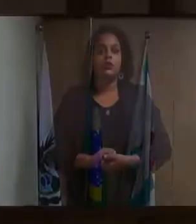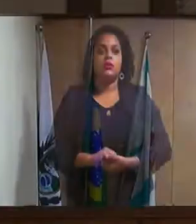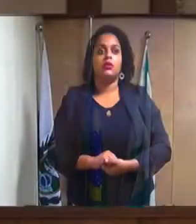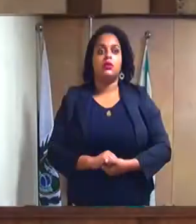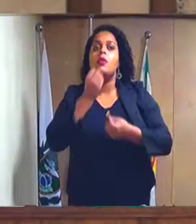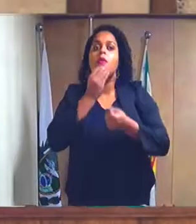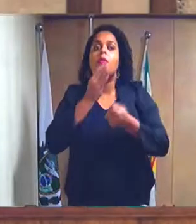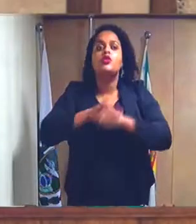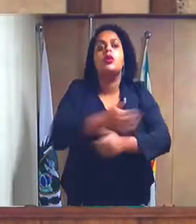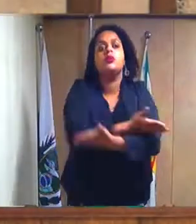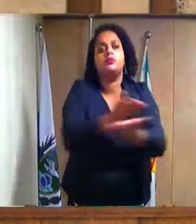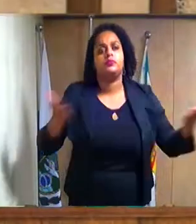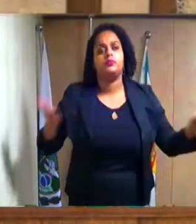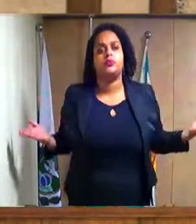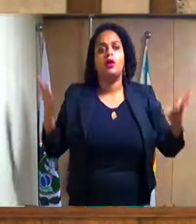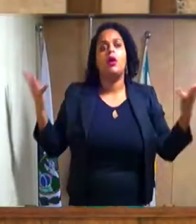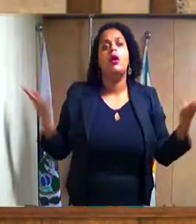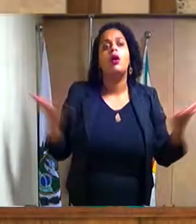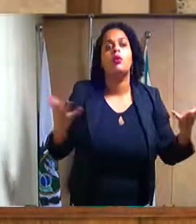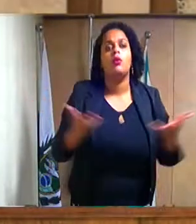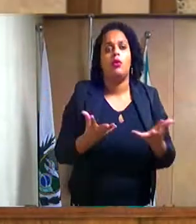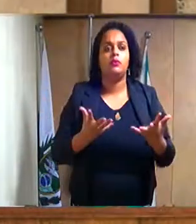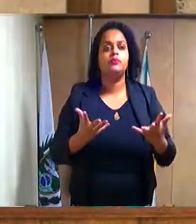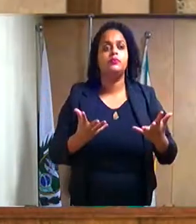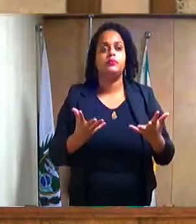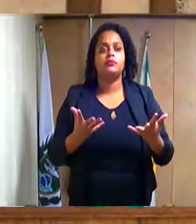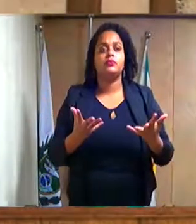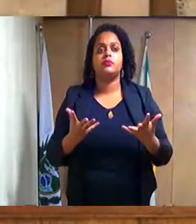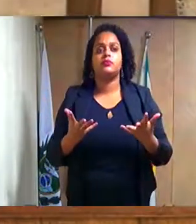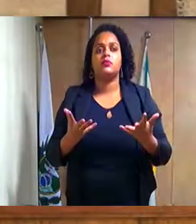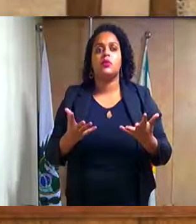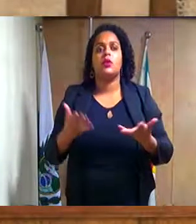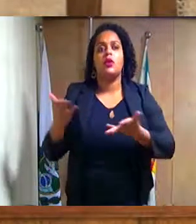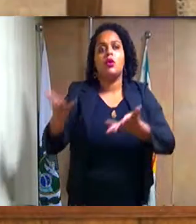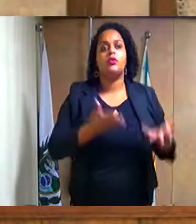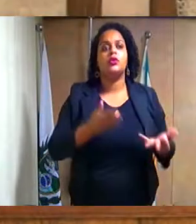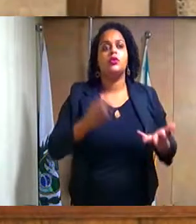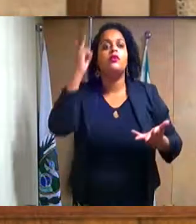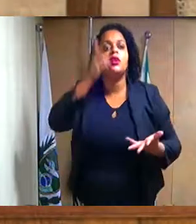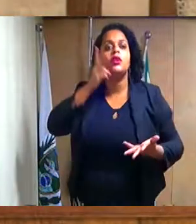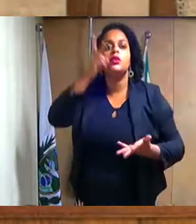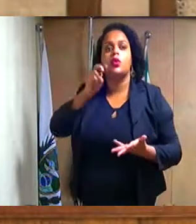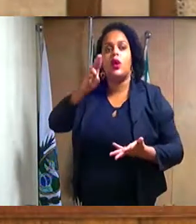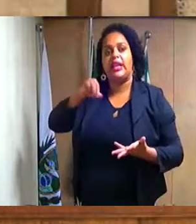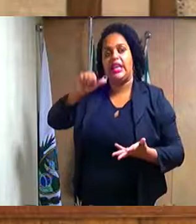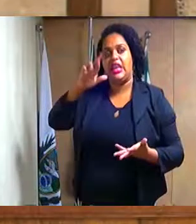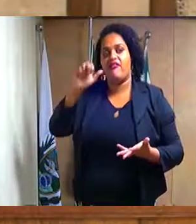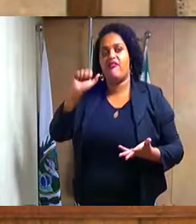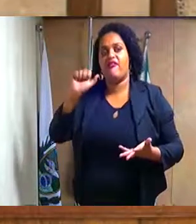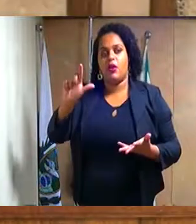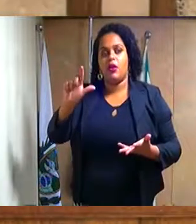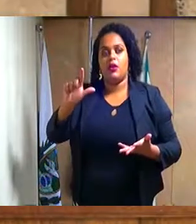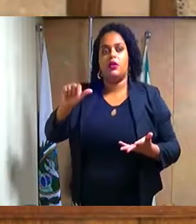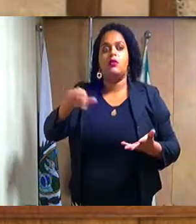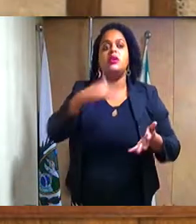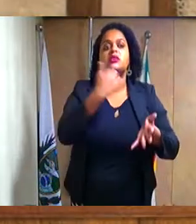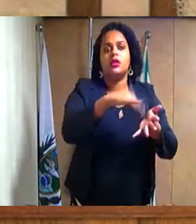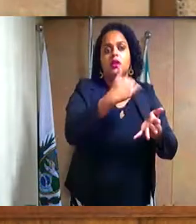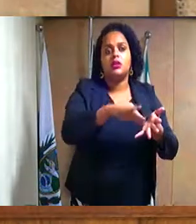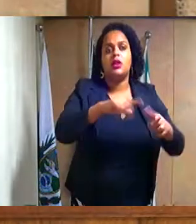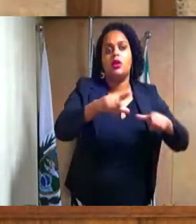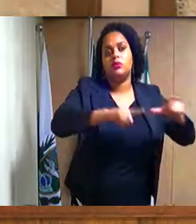Boa noite a todos. Nesse momento, convido o vereador Nivan para